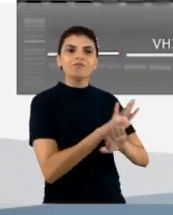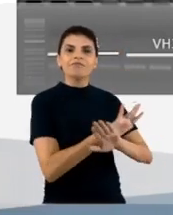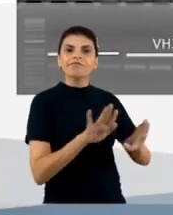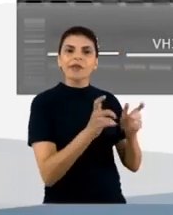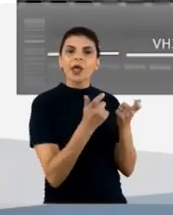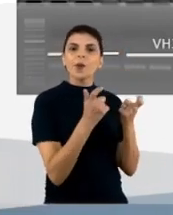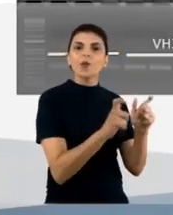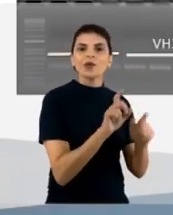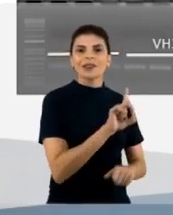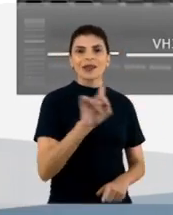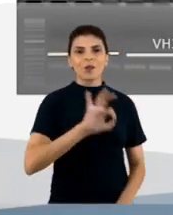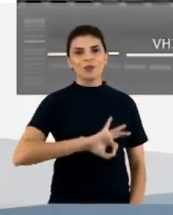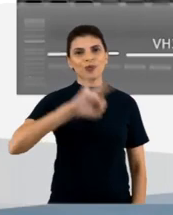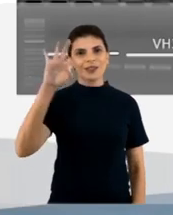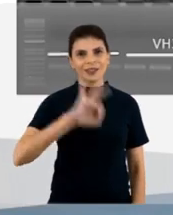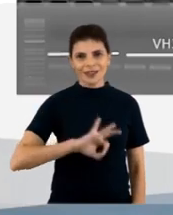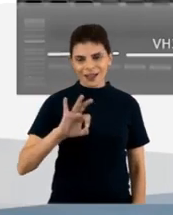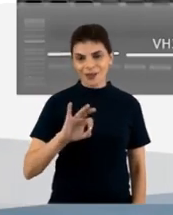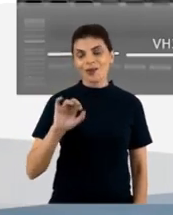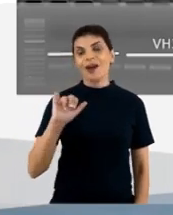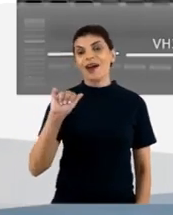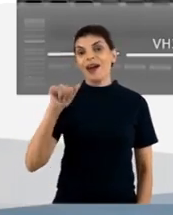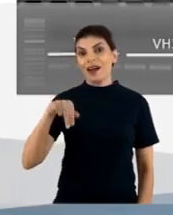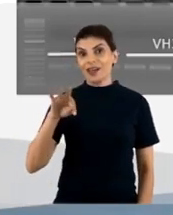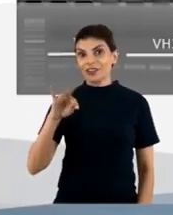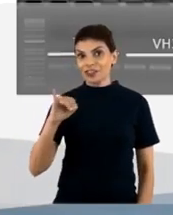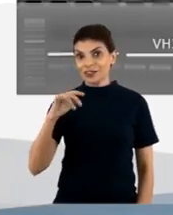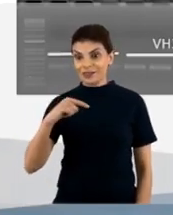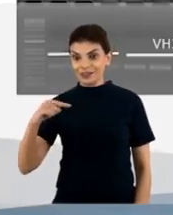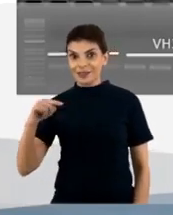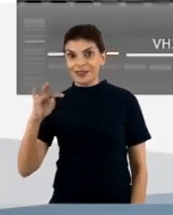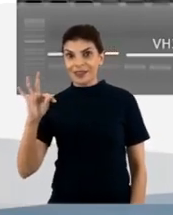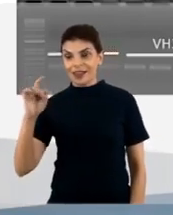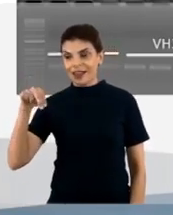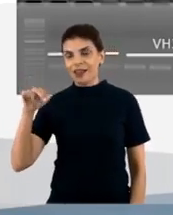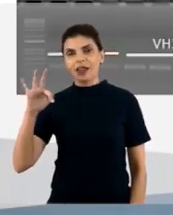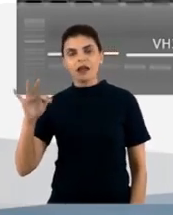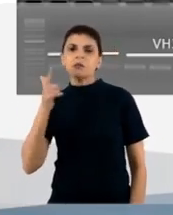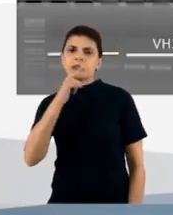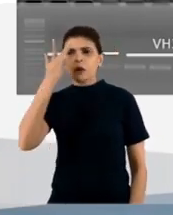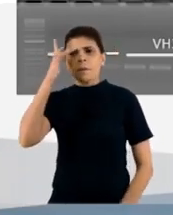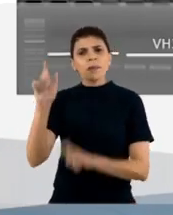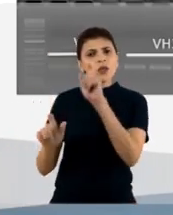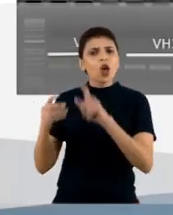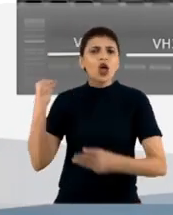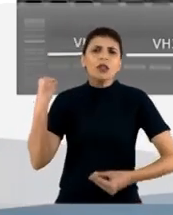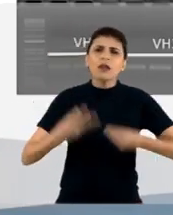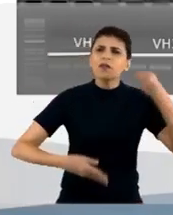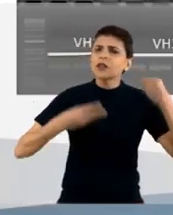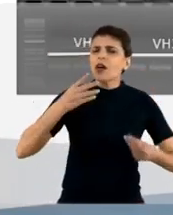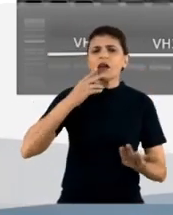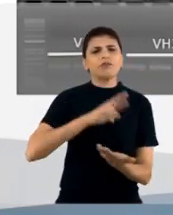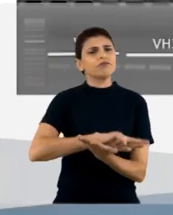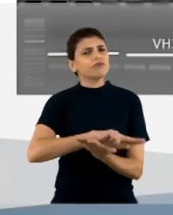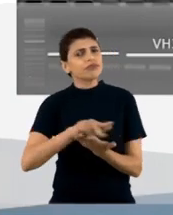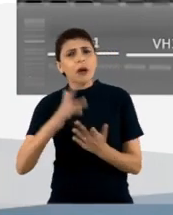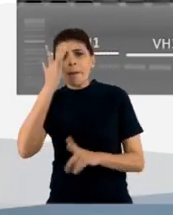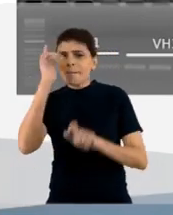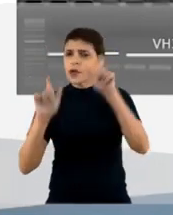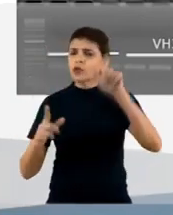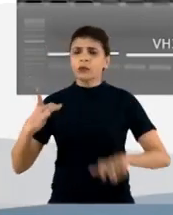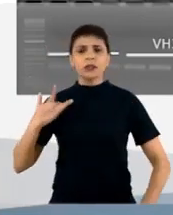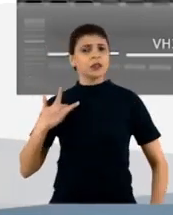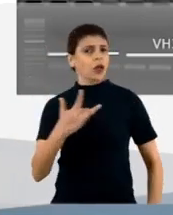desenvolver um anticorpo anti-TNS. Então, nós temos que utilizar doadores universais, pessoas